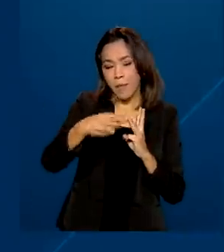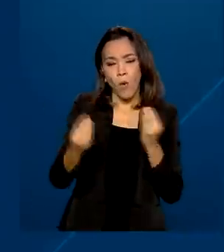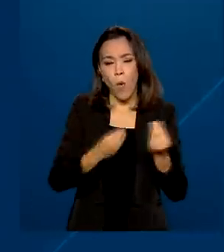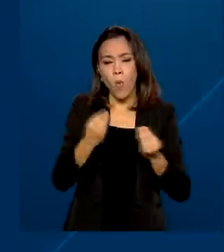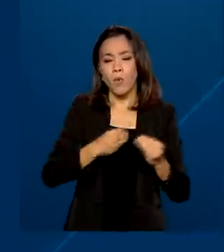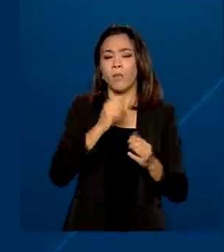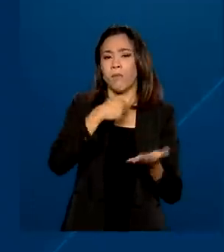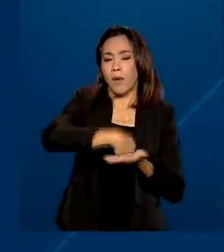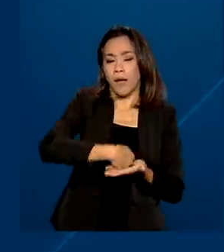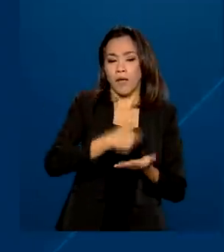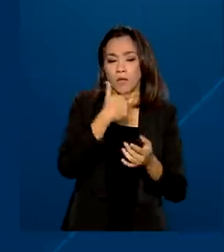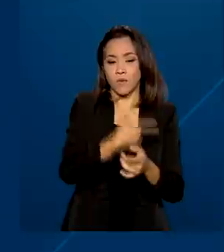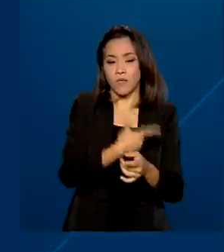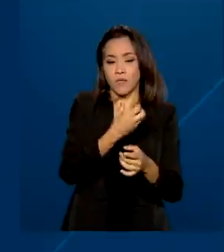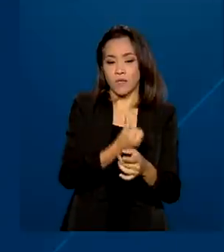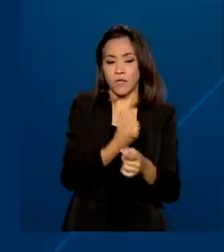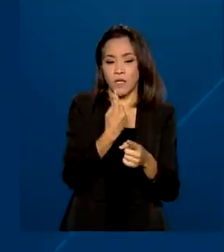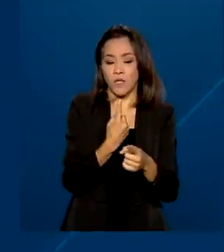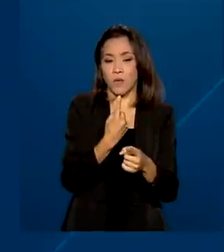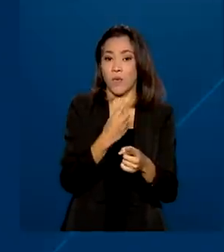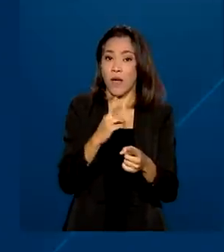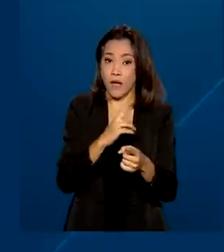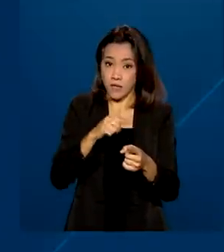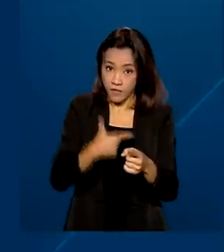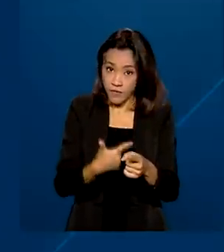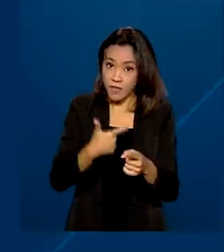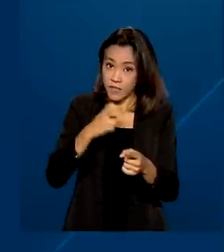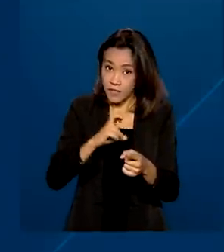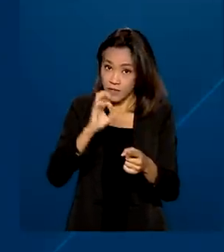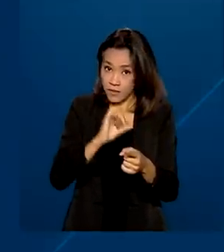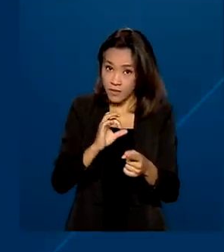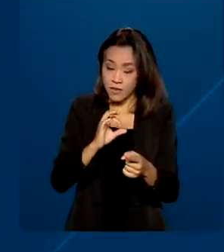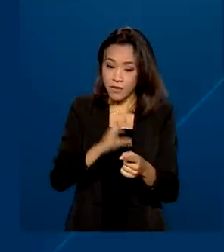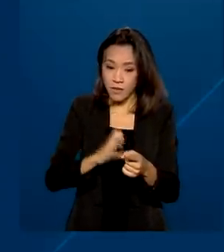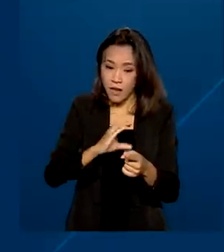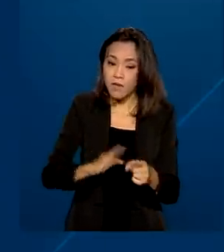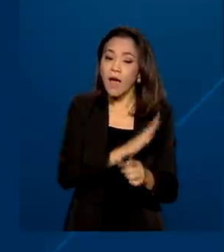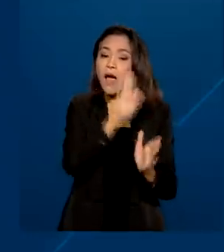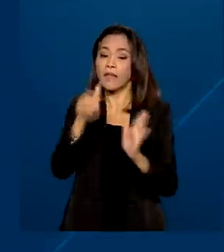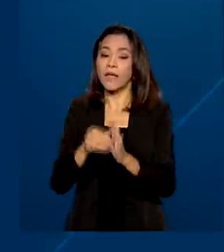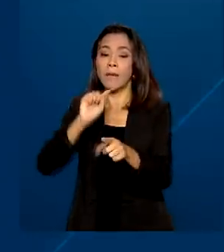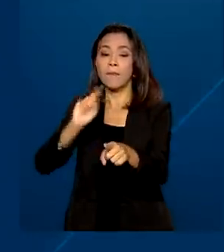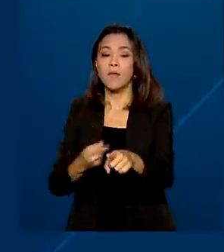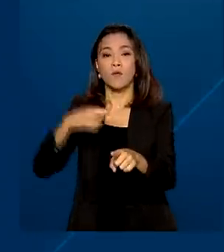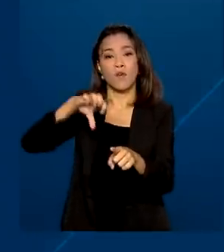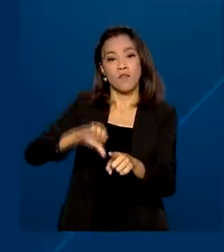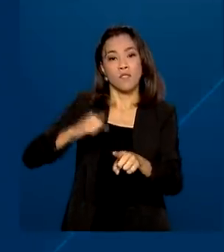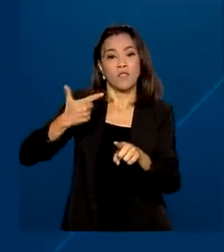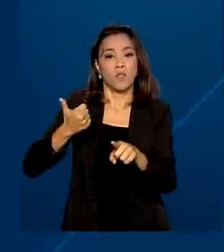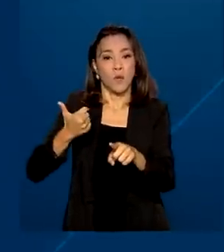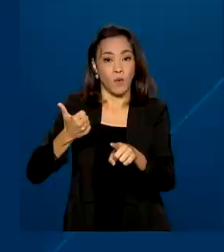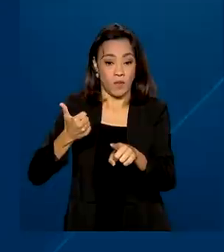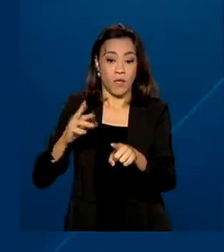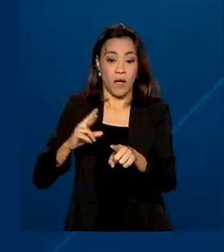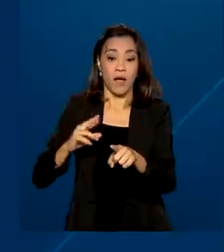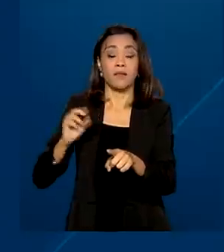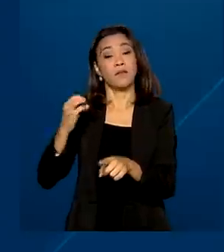261,25 até R$ 1.912,03.